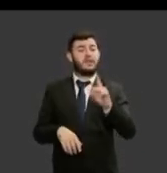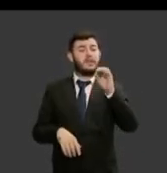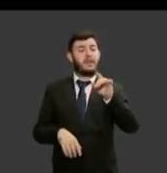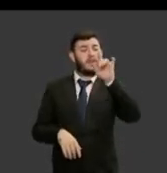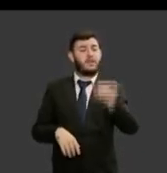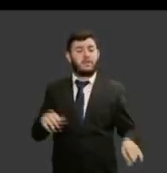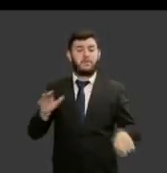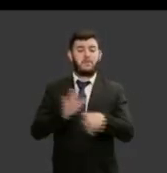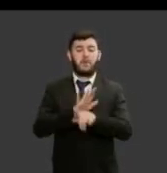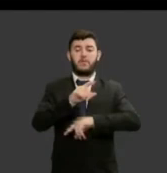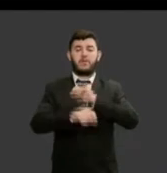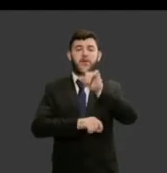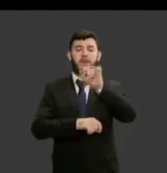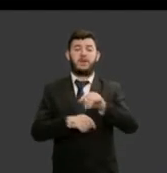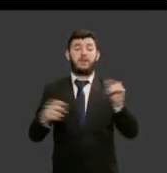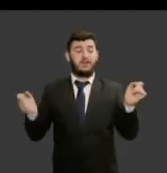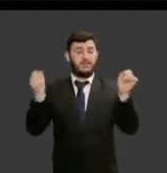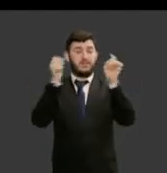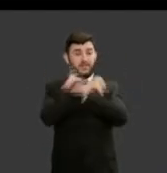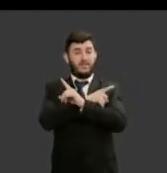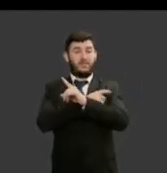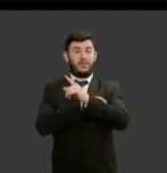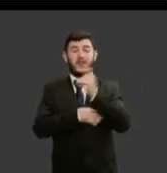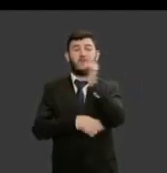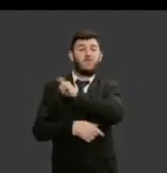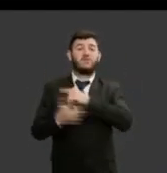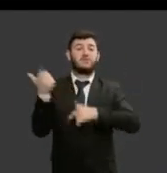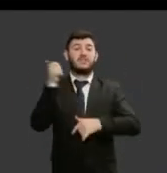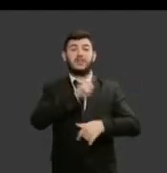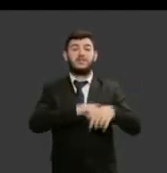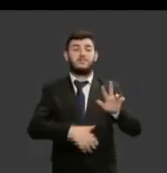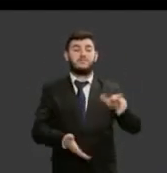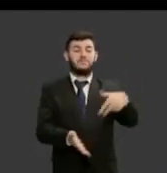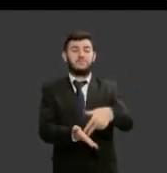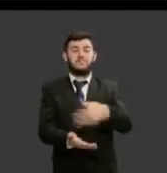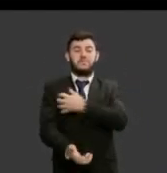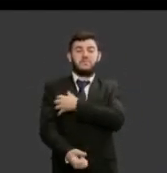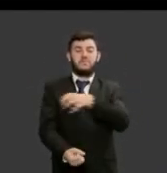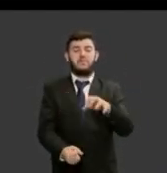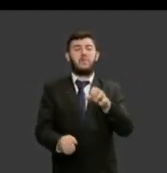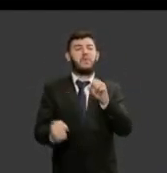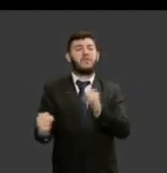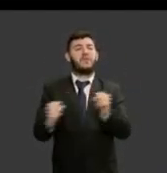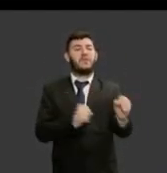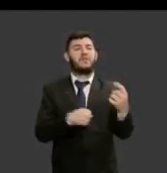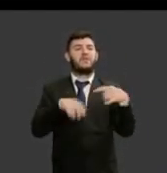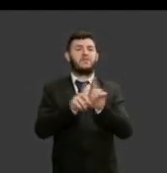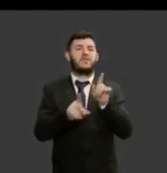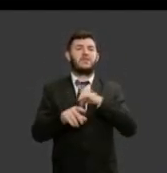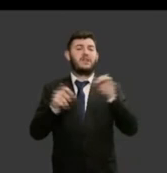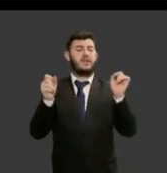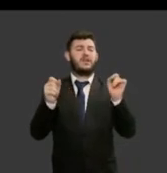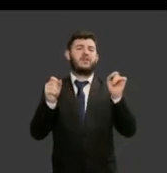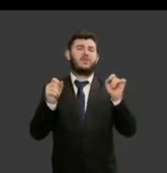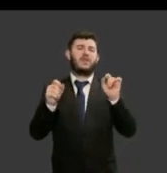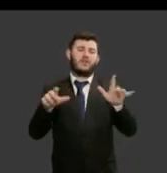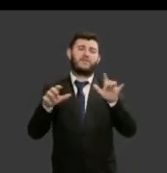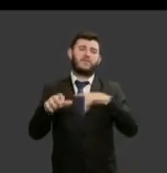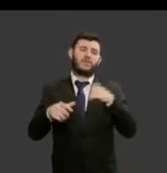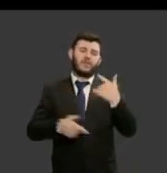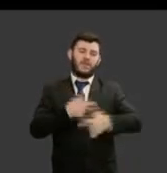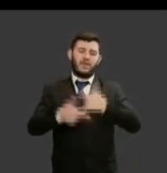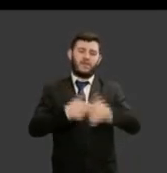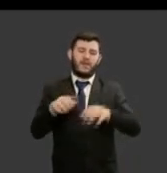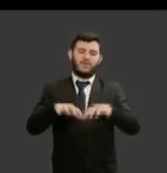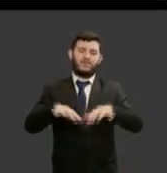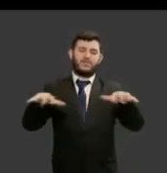dificuldades para o empoderamento nós temos uma desigual divisão sexual do trabalho o que dificulta